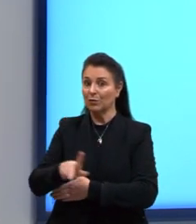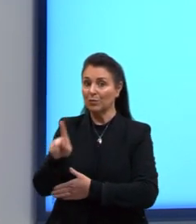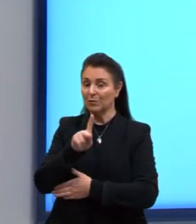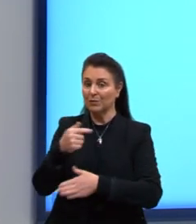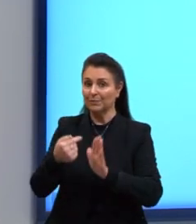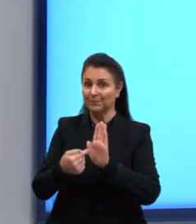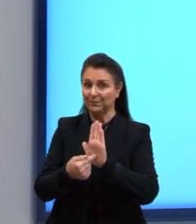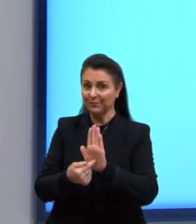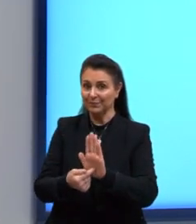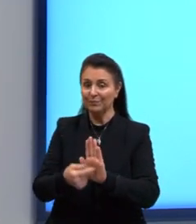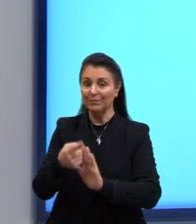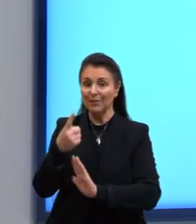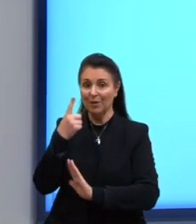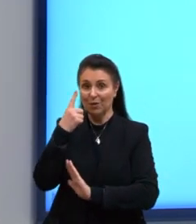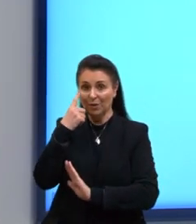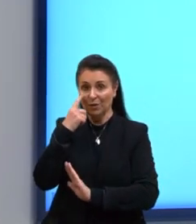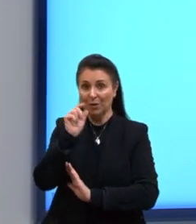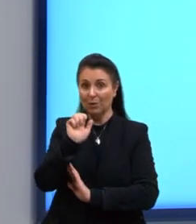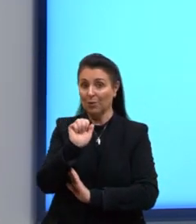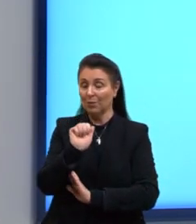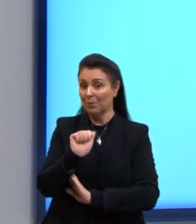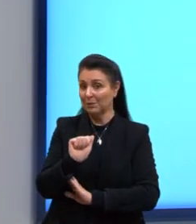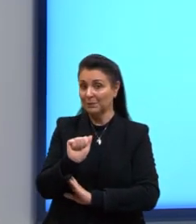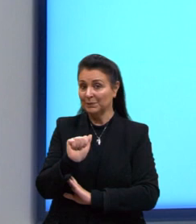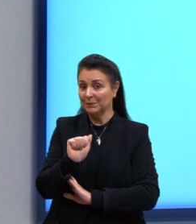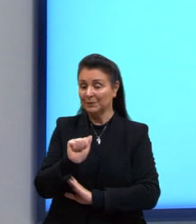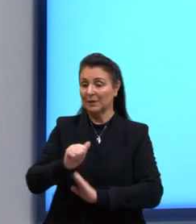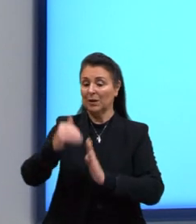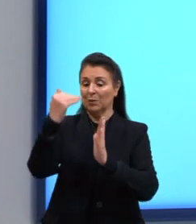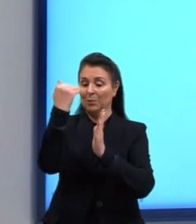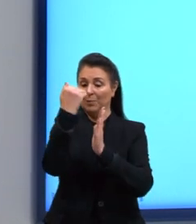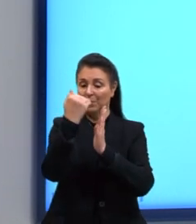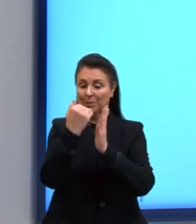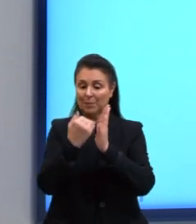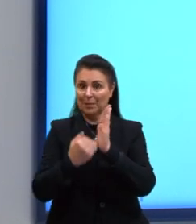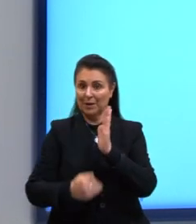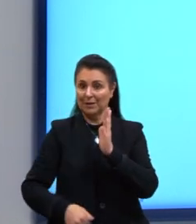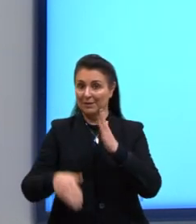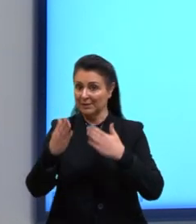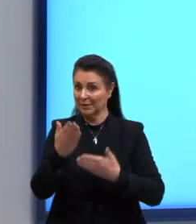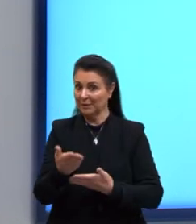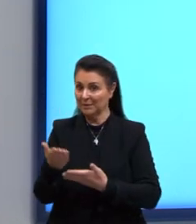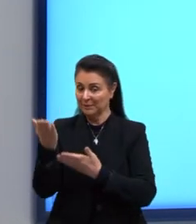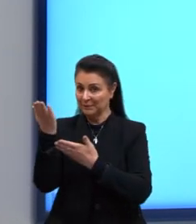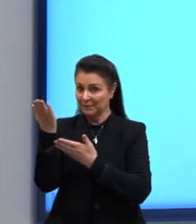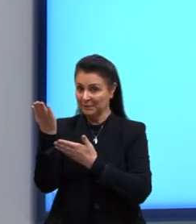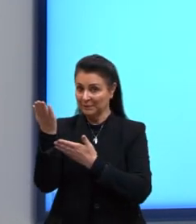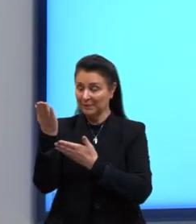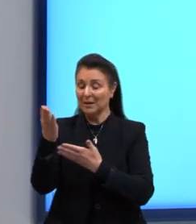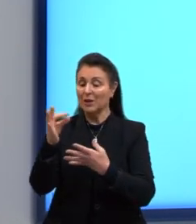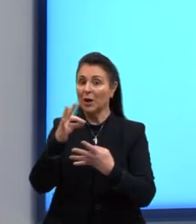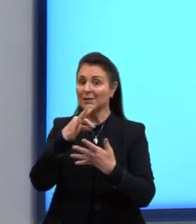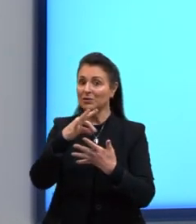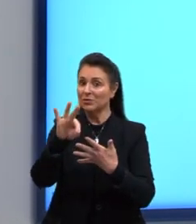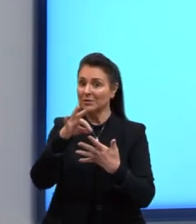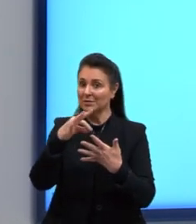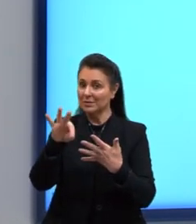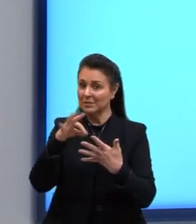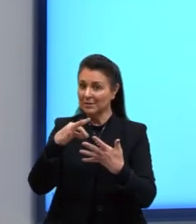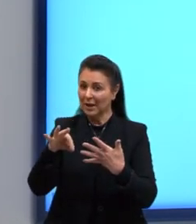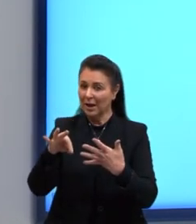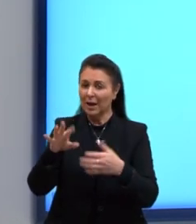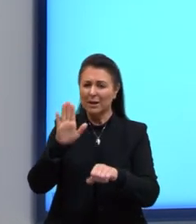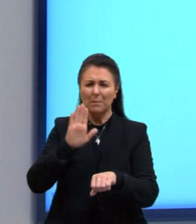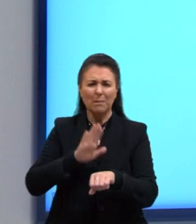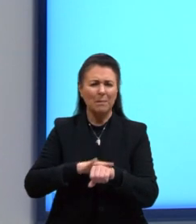Então, aqui vocês têm a lista com todas as preposições, mas eu destaco aquelas que aparecem com